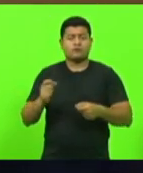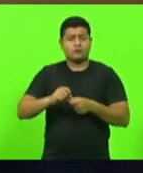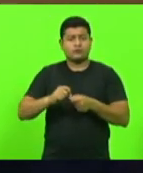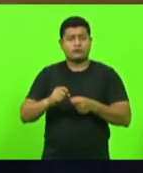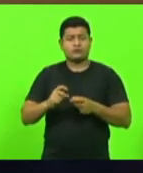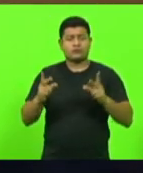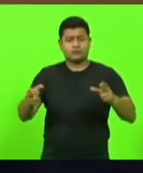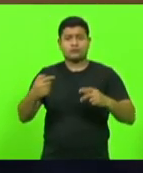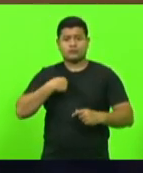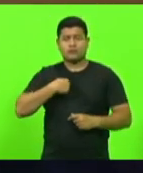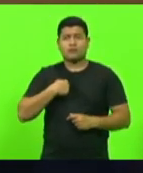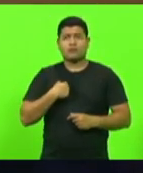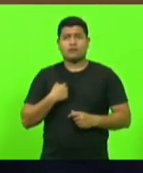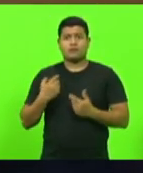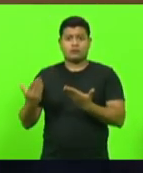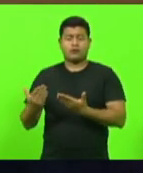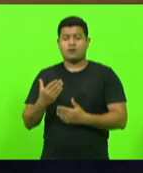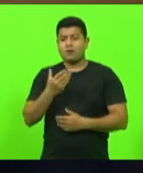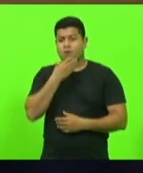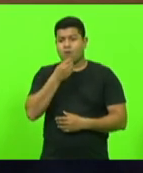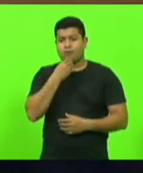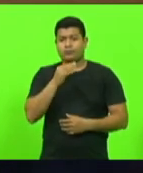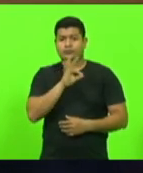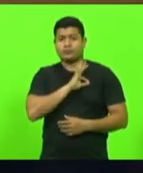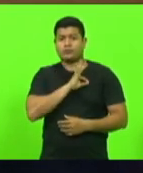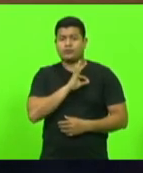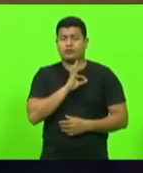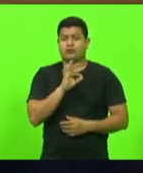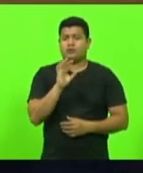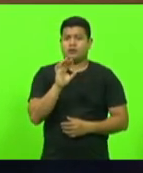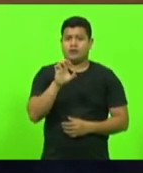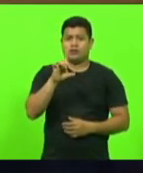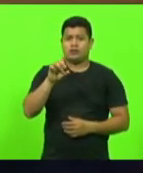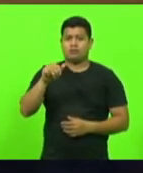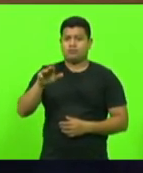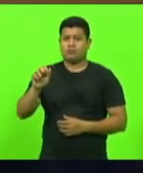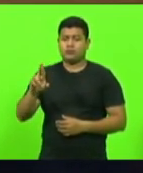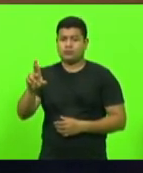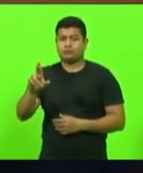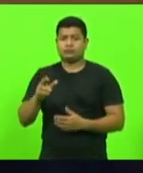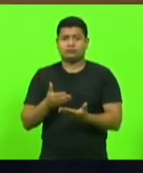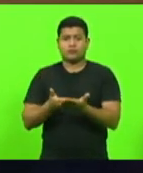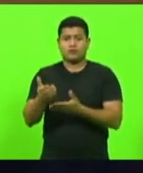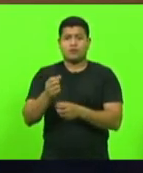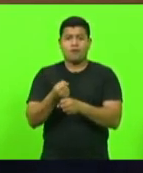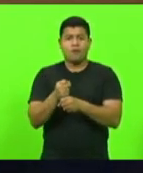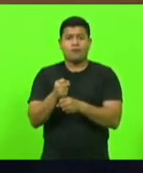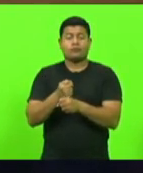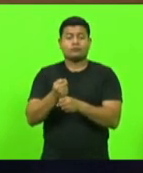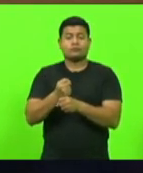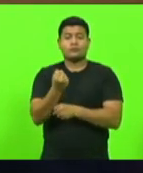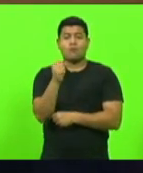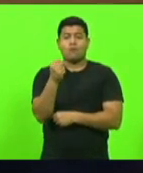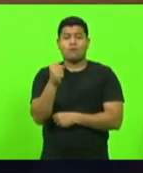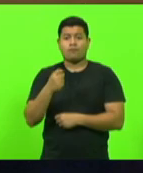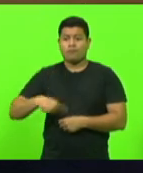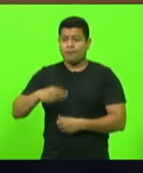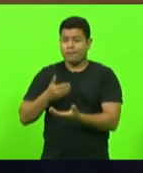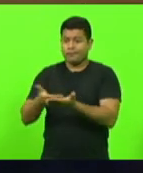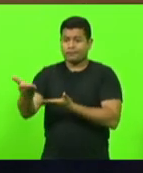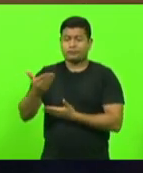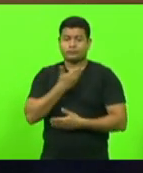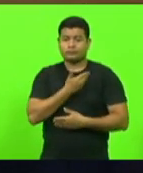postagem do Cabo Edmar de seguinte lá se foram oito anos começamos nossa amizade dentro do nosso